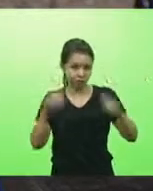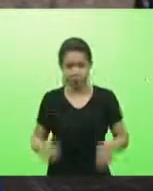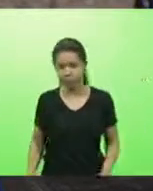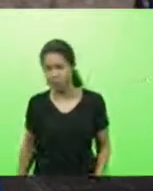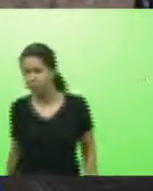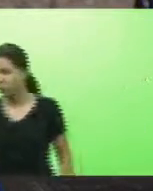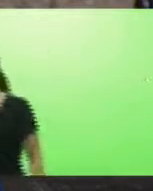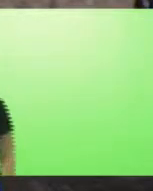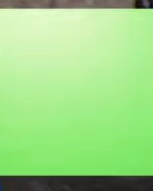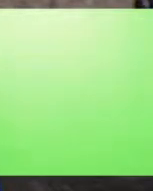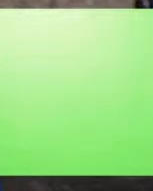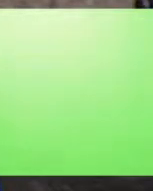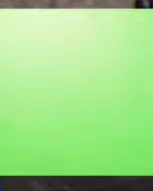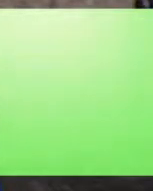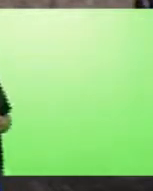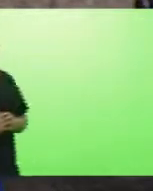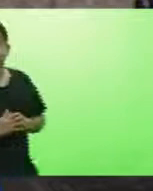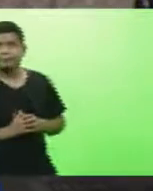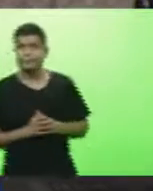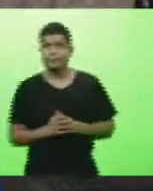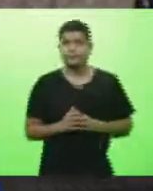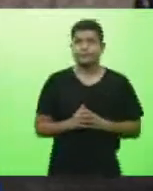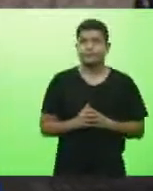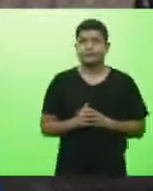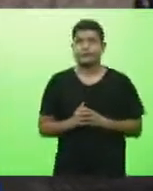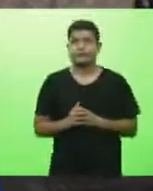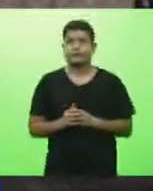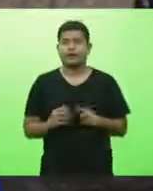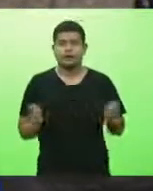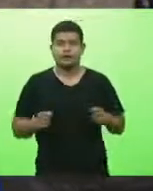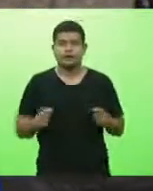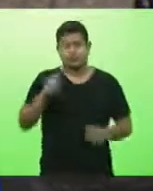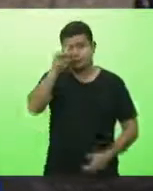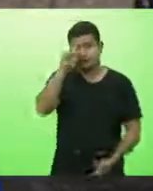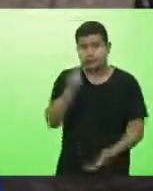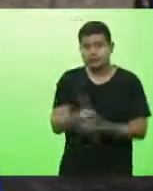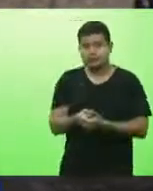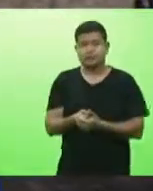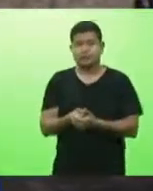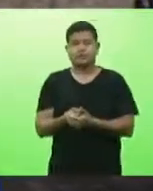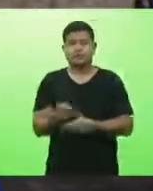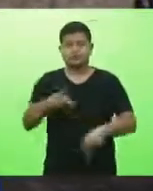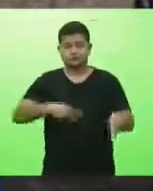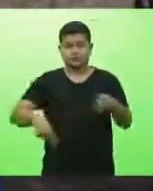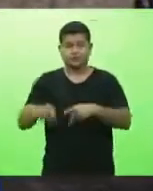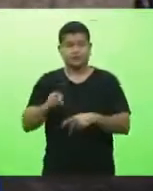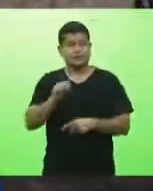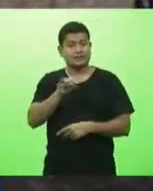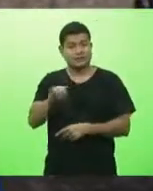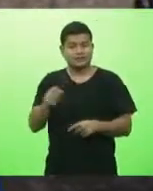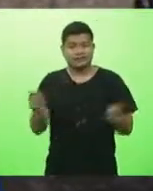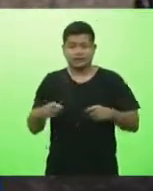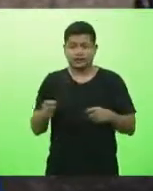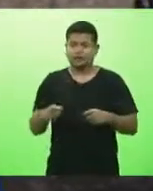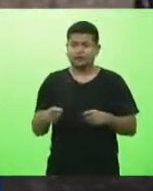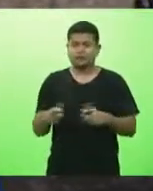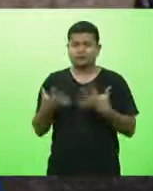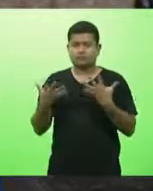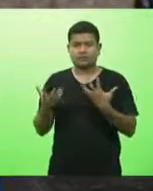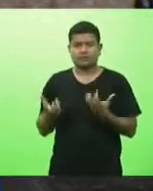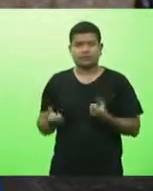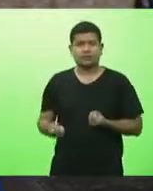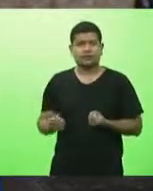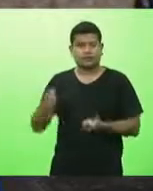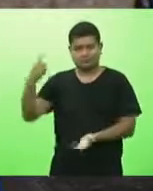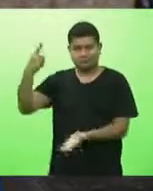revisar ou tomar uma decisão como o povo se faz sentido continuar submisso a um pacto